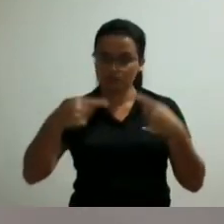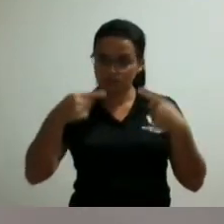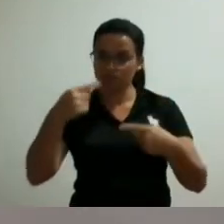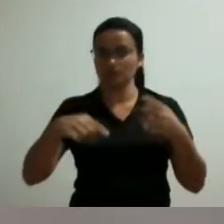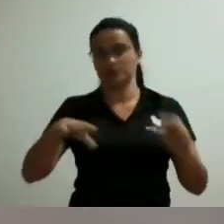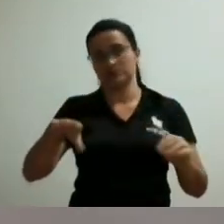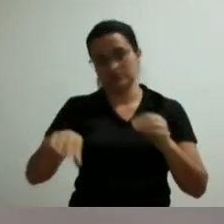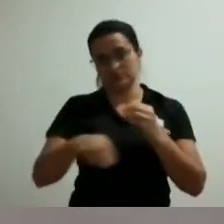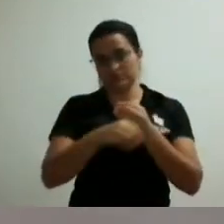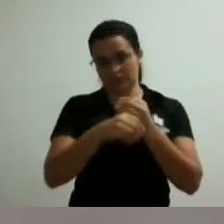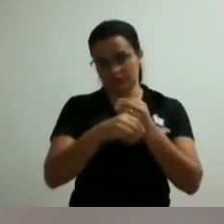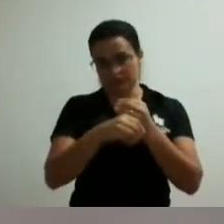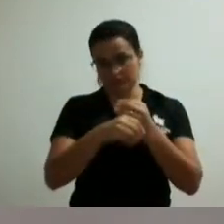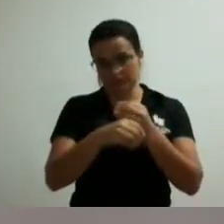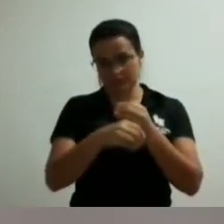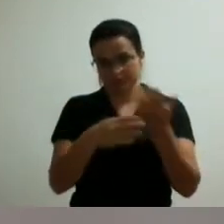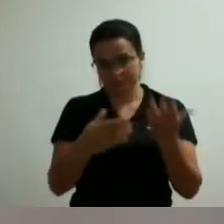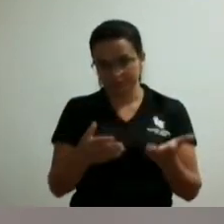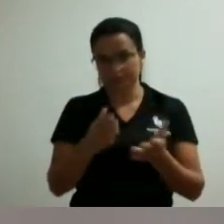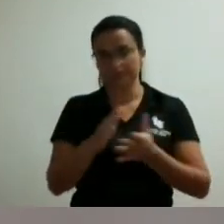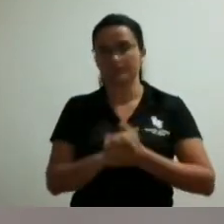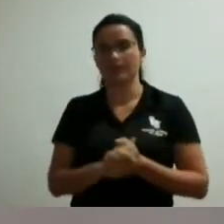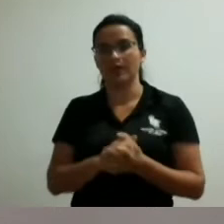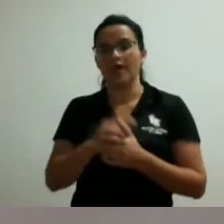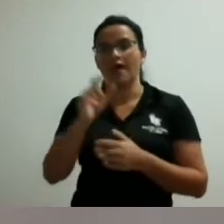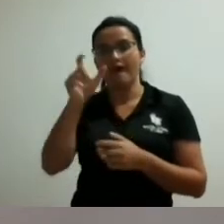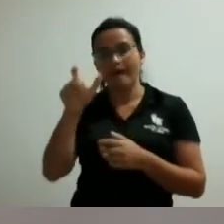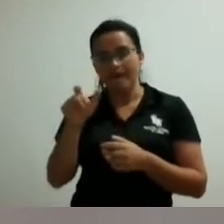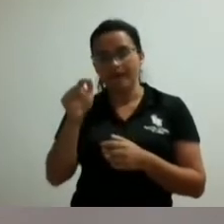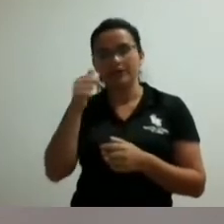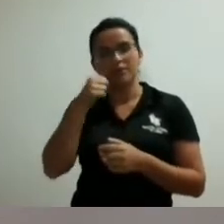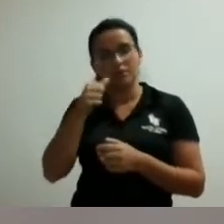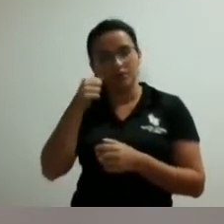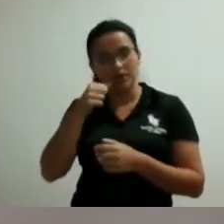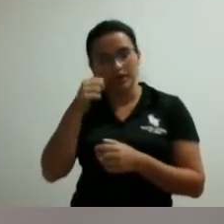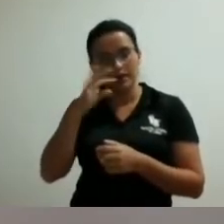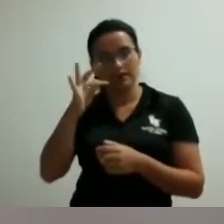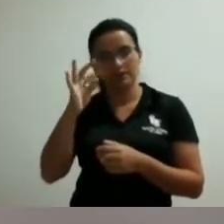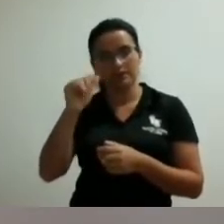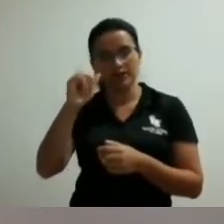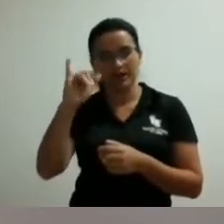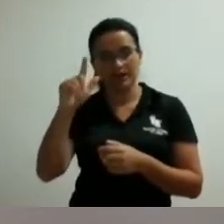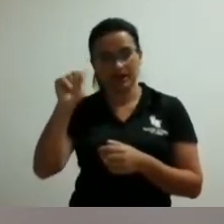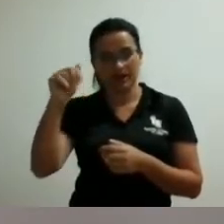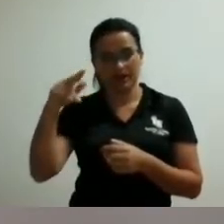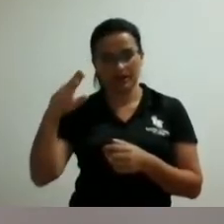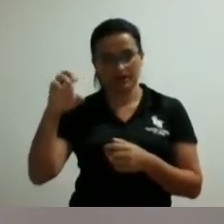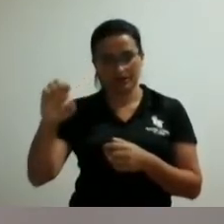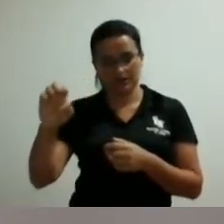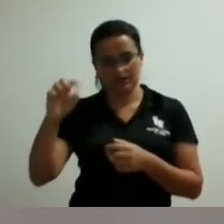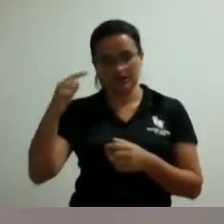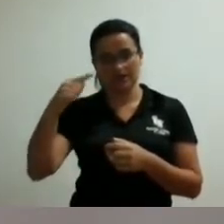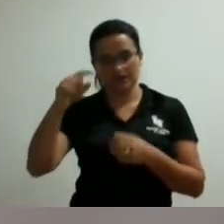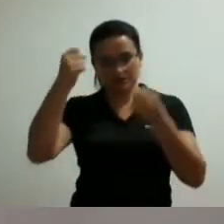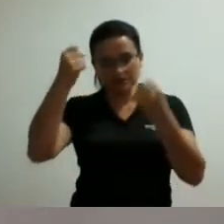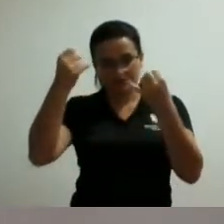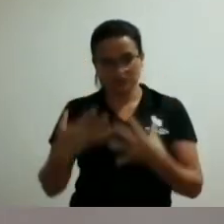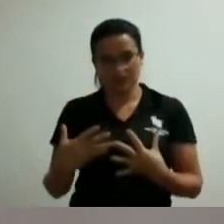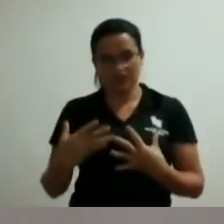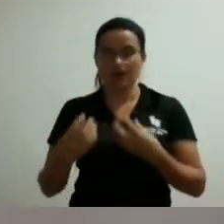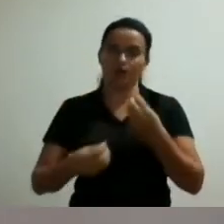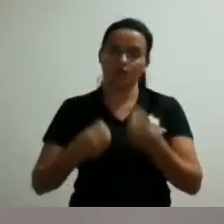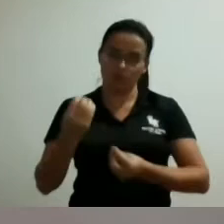impositivas então ela vai estar explicando como o funcionamento para que essas emendas elas